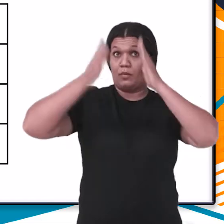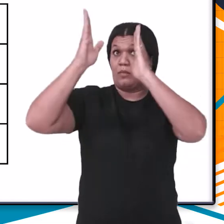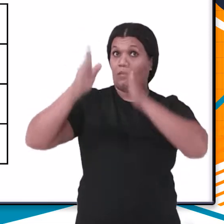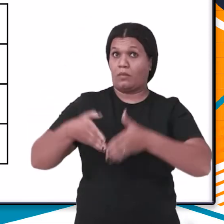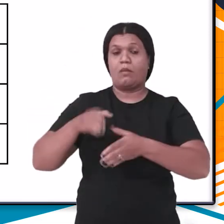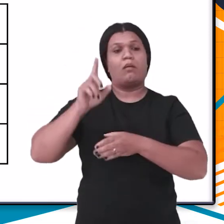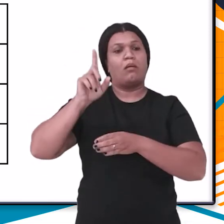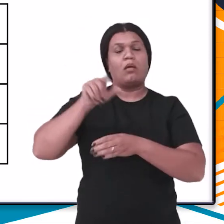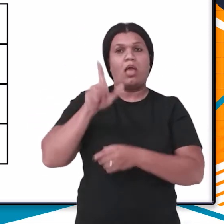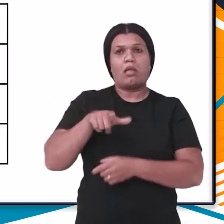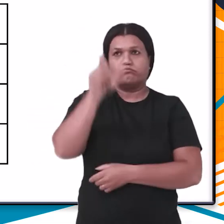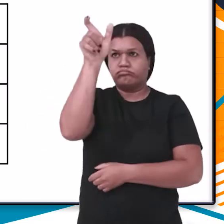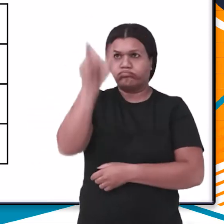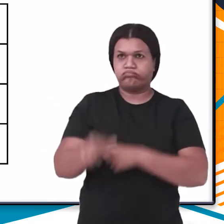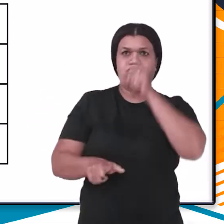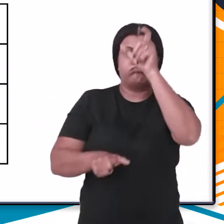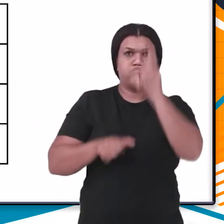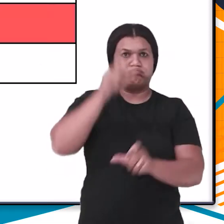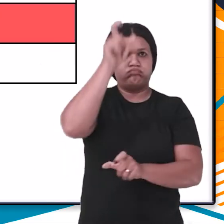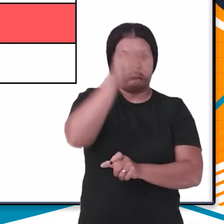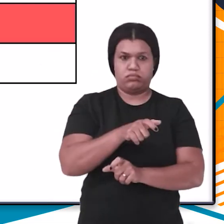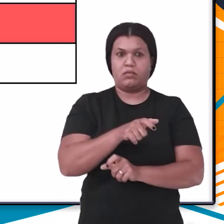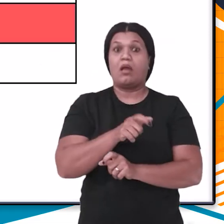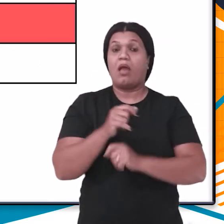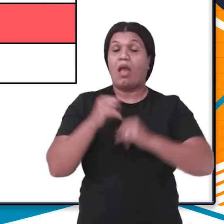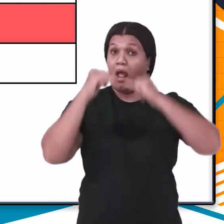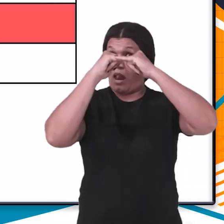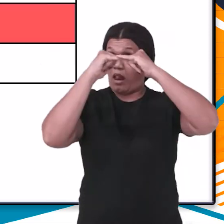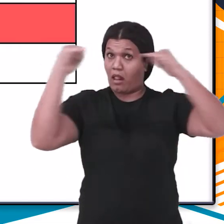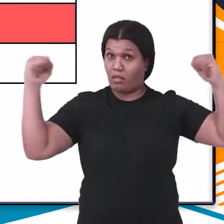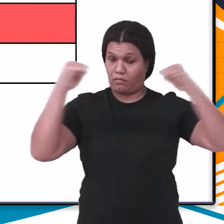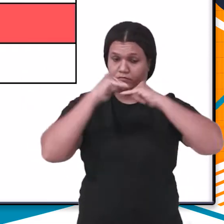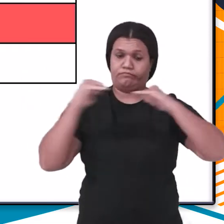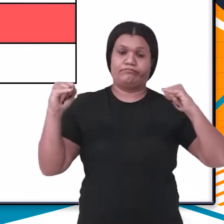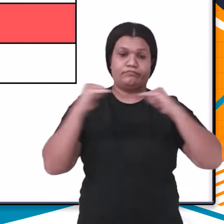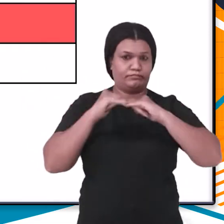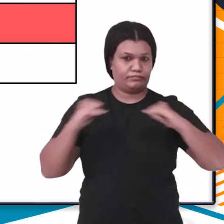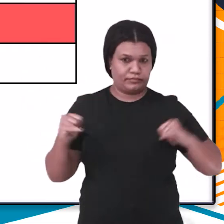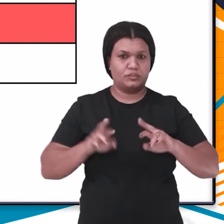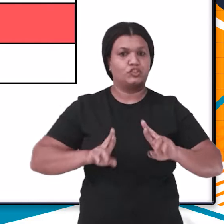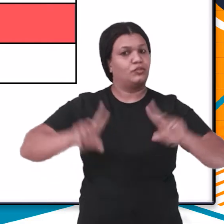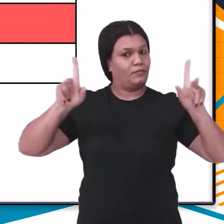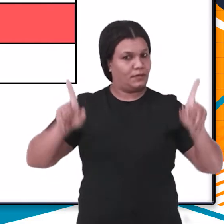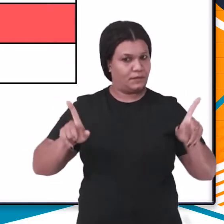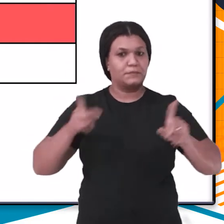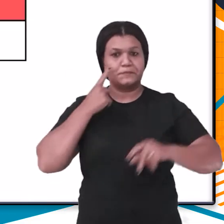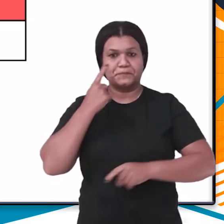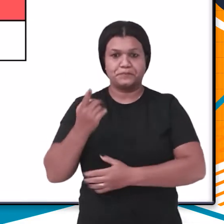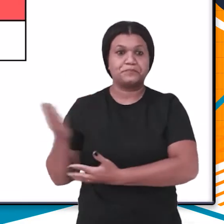colunas são verticais. Já as linhas são horizontais.